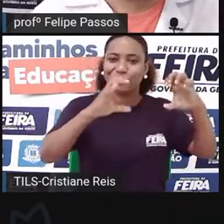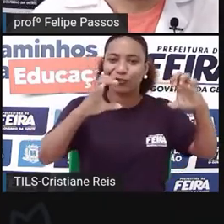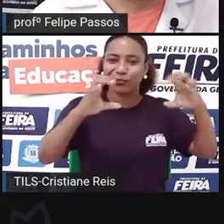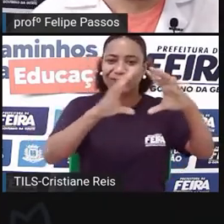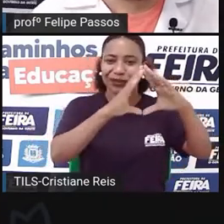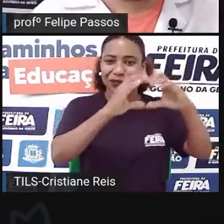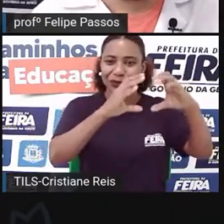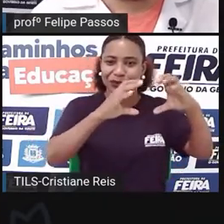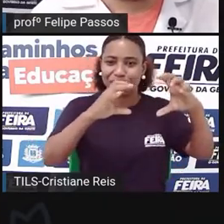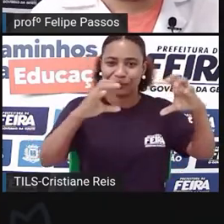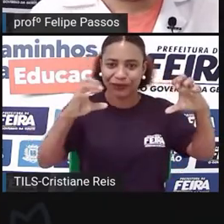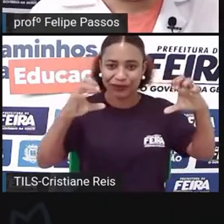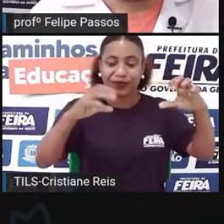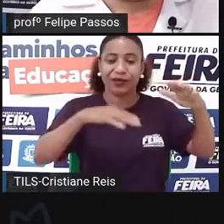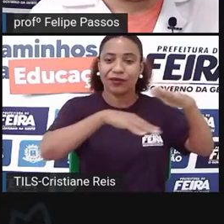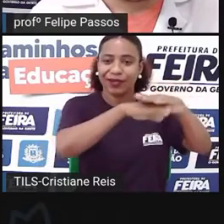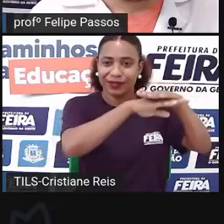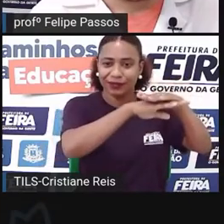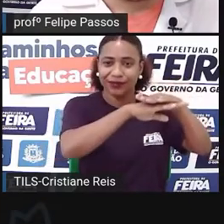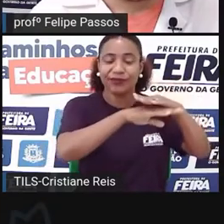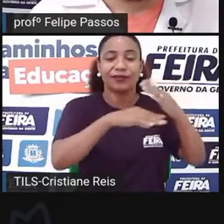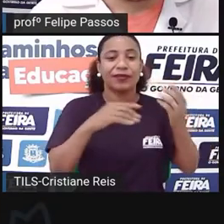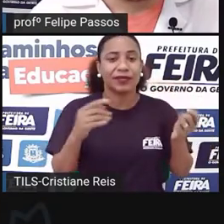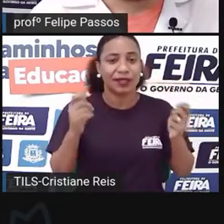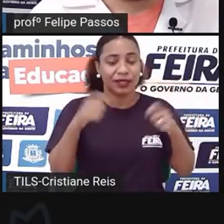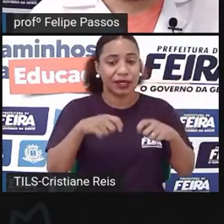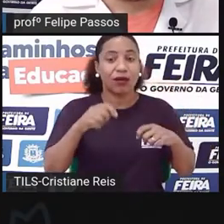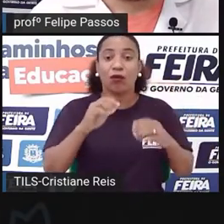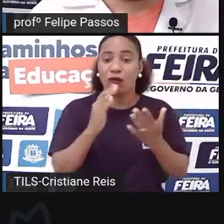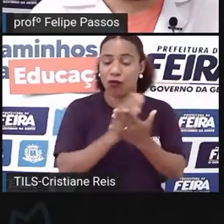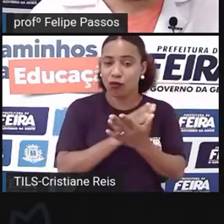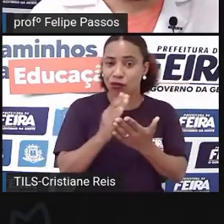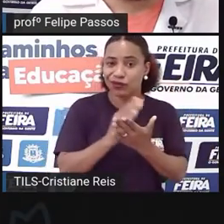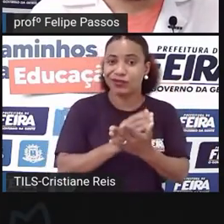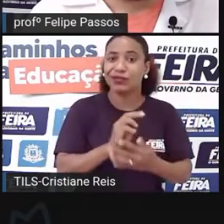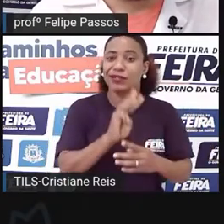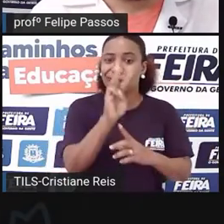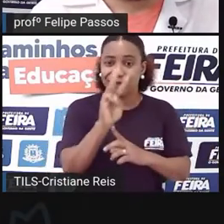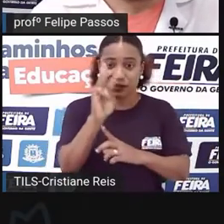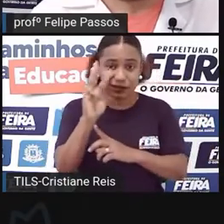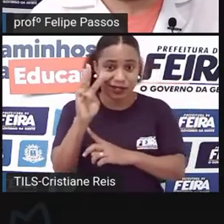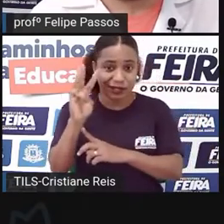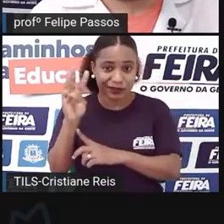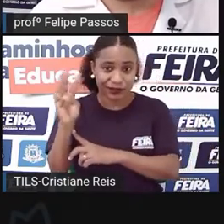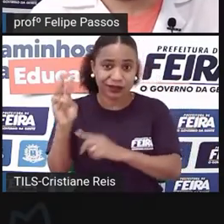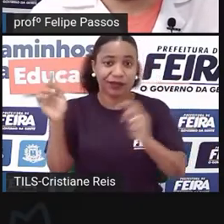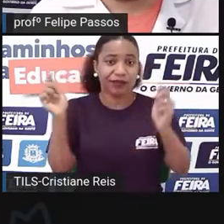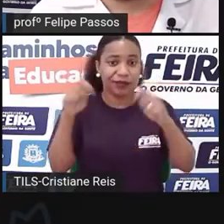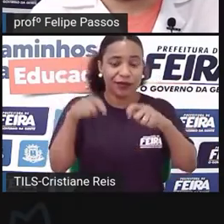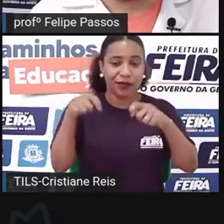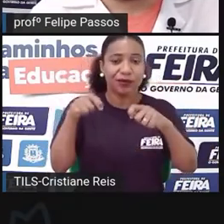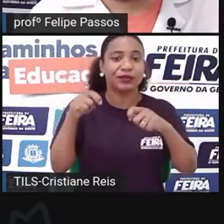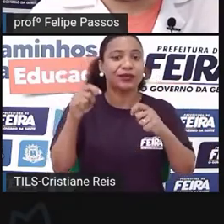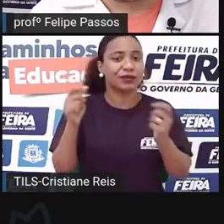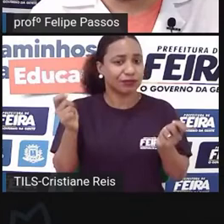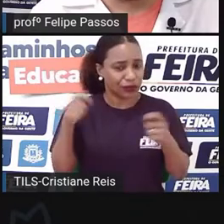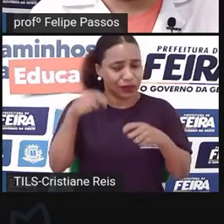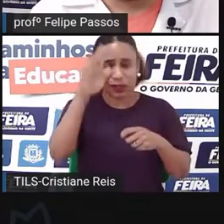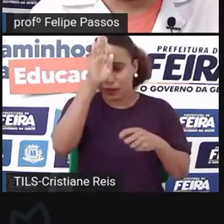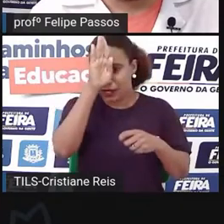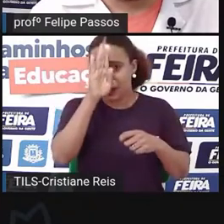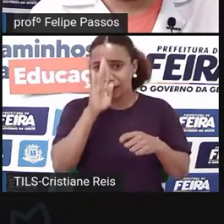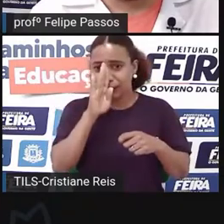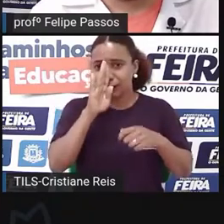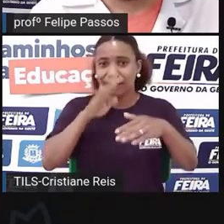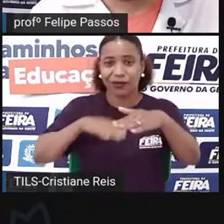uma maneira mais didática, existem sites que você tem um espaço e é gratuito e você pode